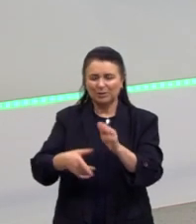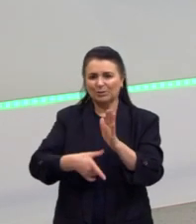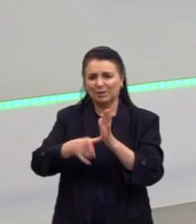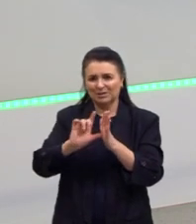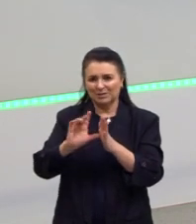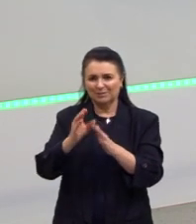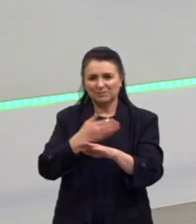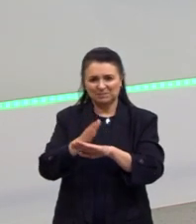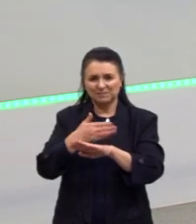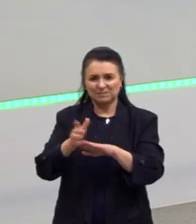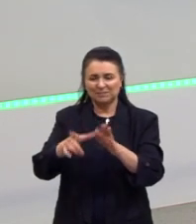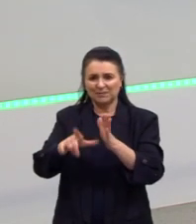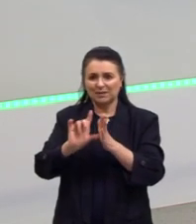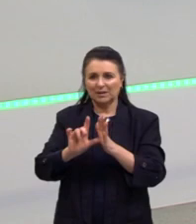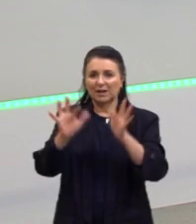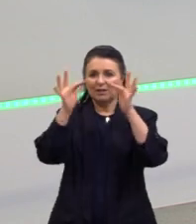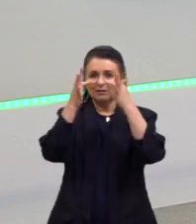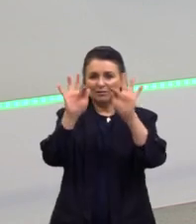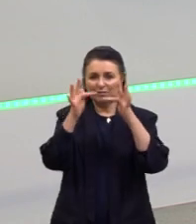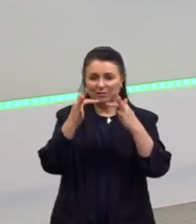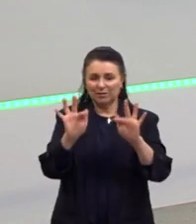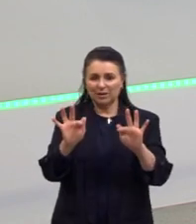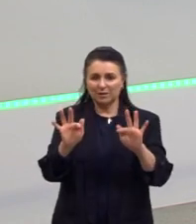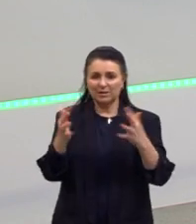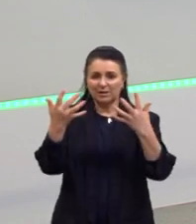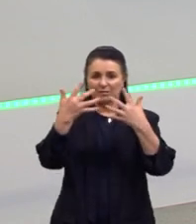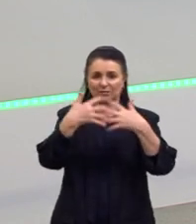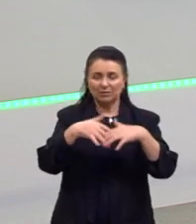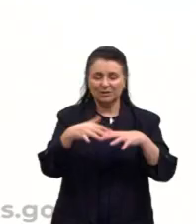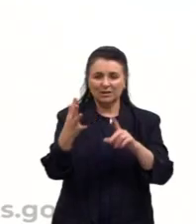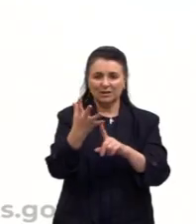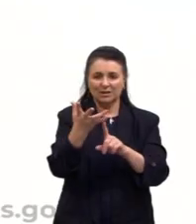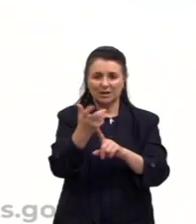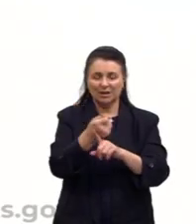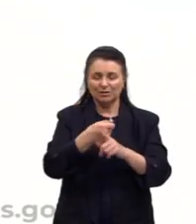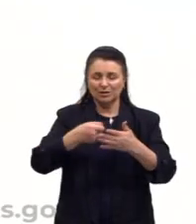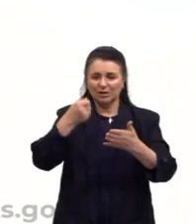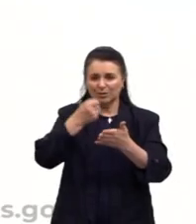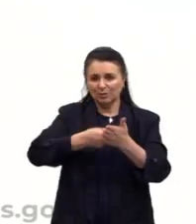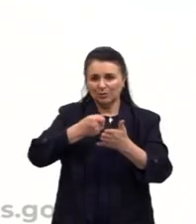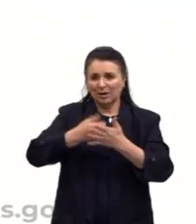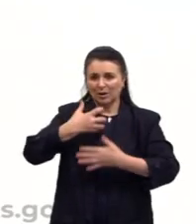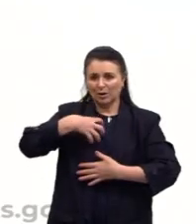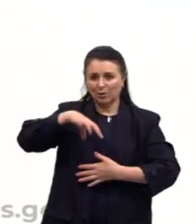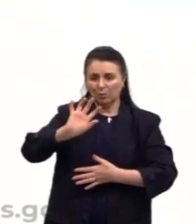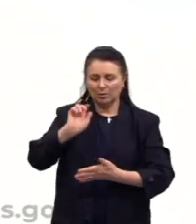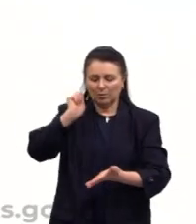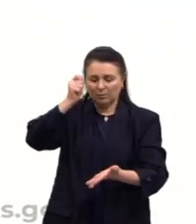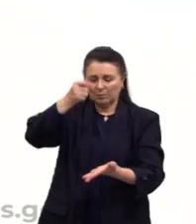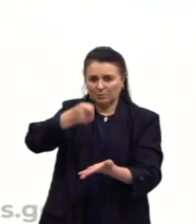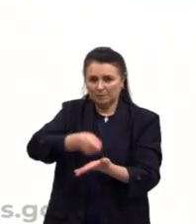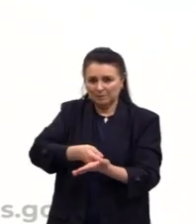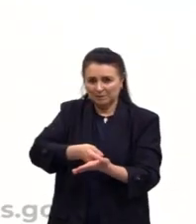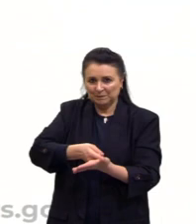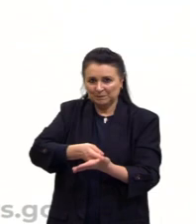para encerrar, então, deixo essa frase, a função da arte é lutar contra a obrigação.